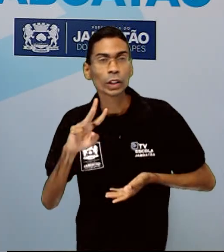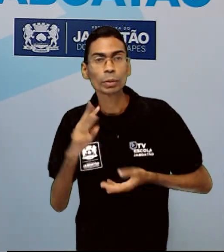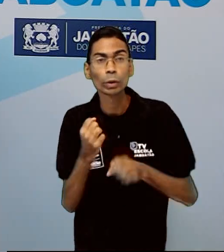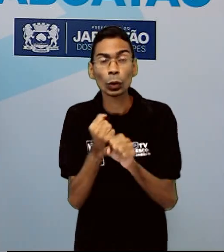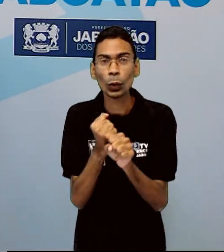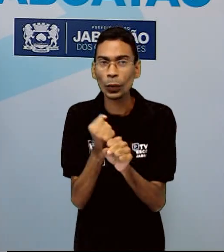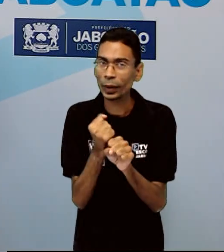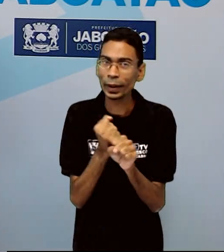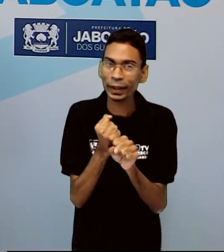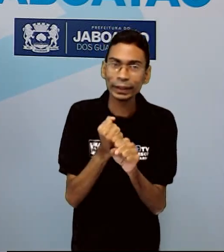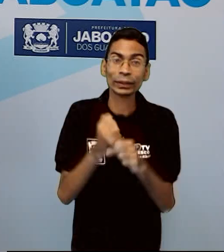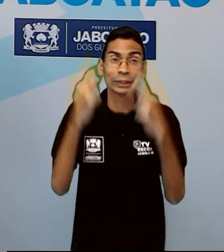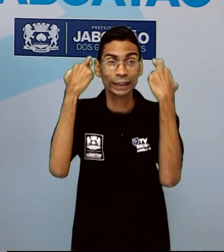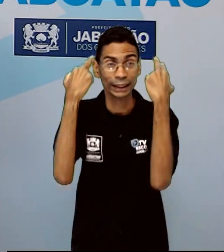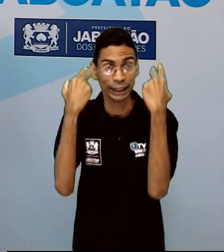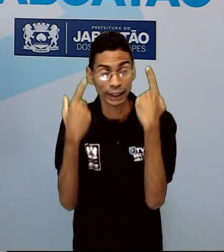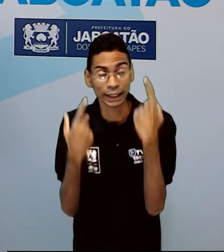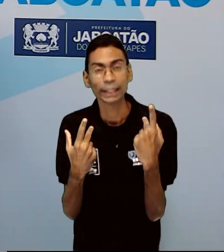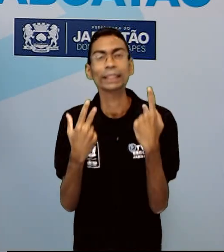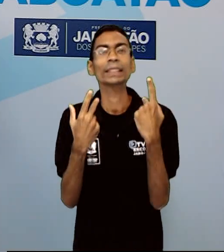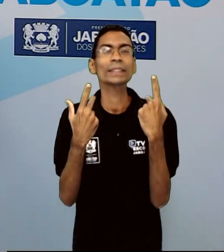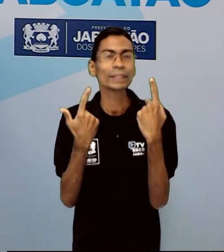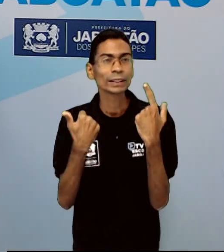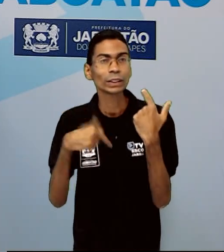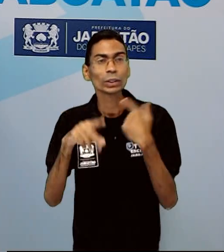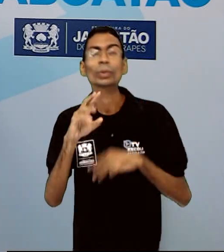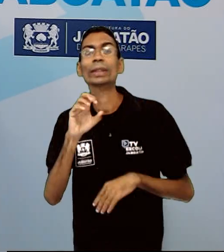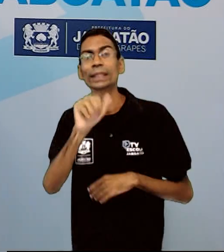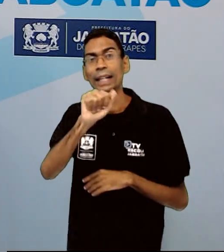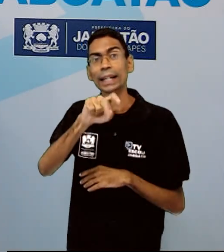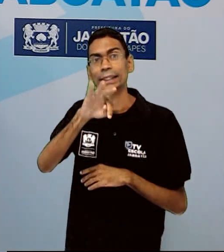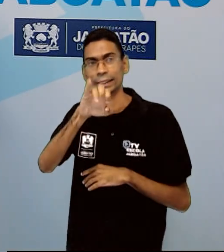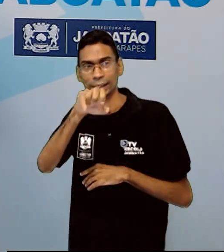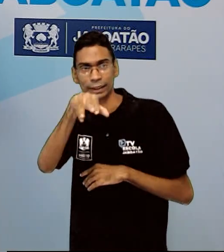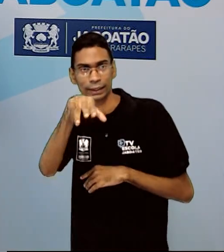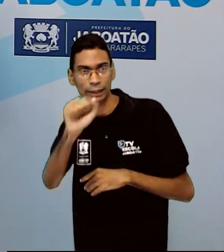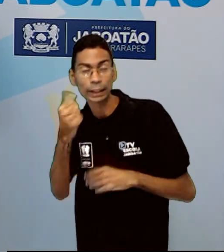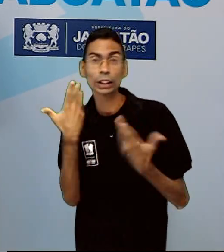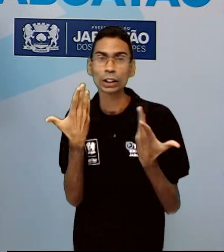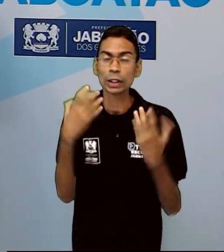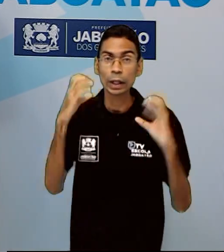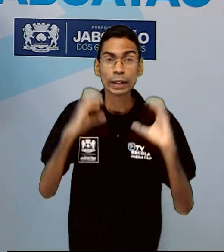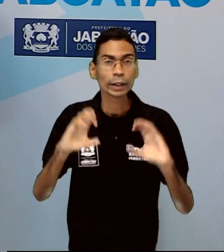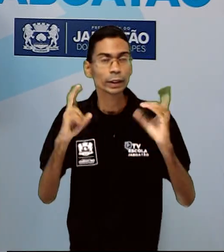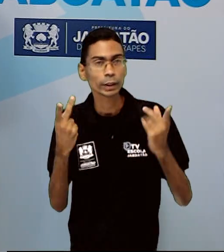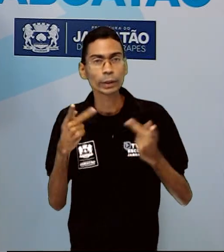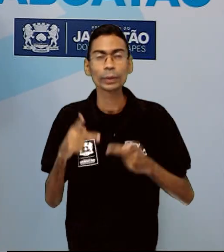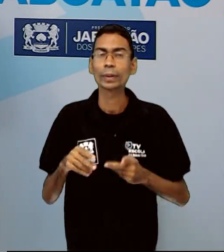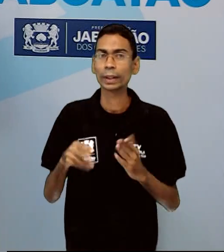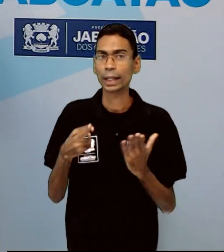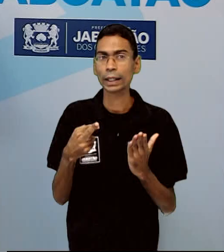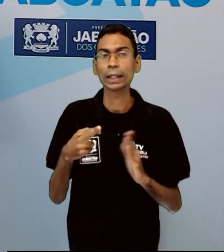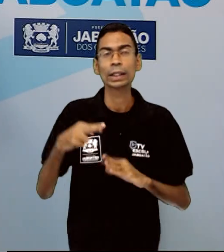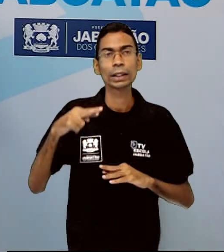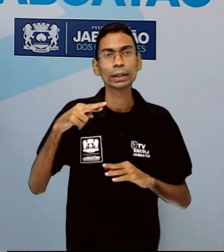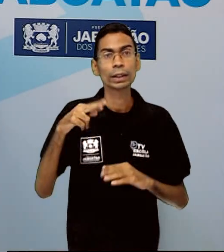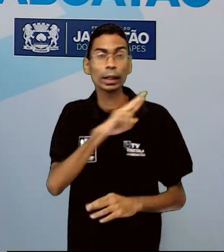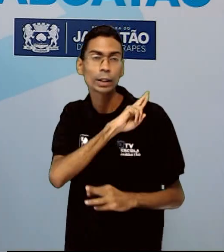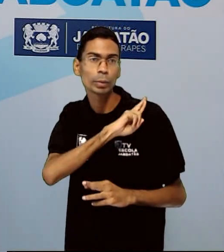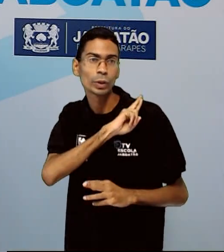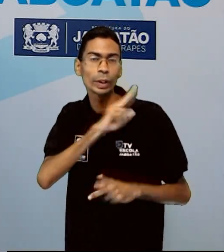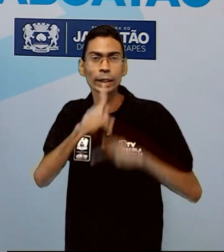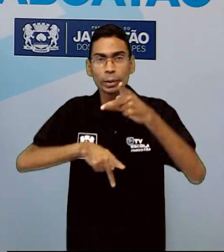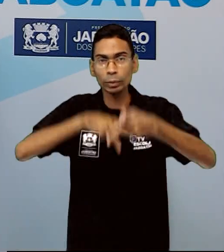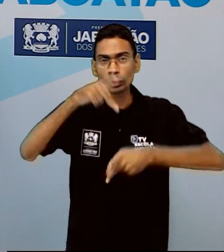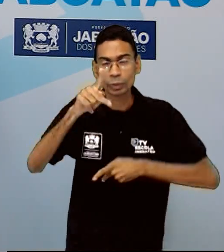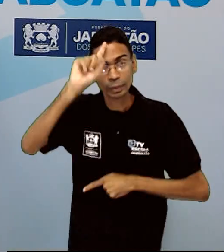e foi em Atenas que teve início a ideia de cidadania, com a responsabilidade das pessoas de participar das